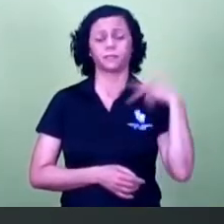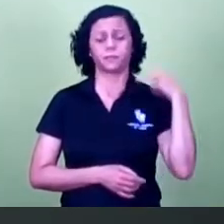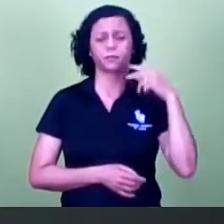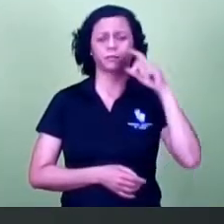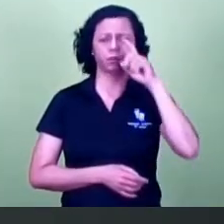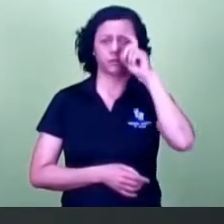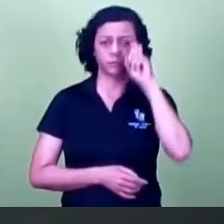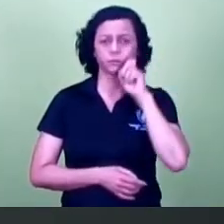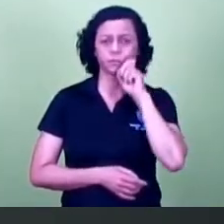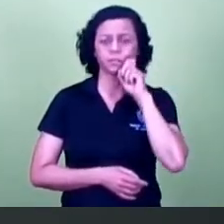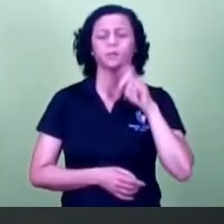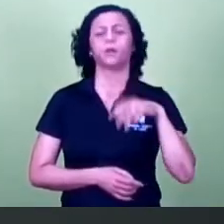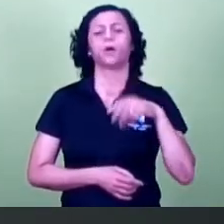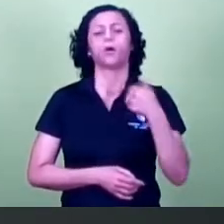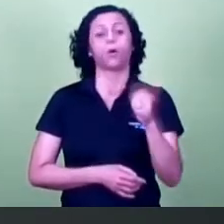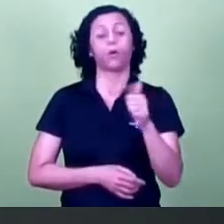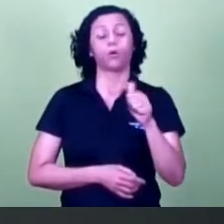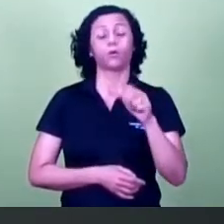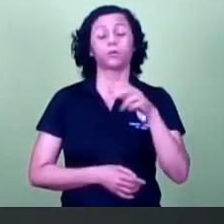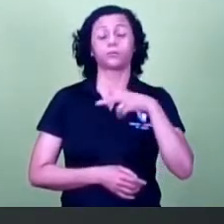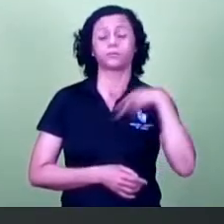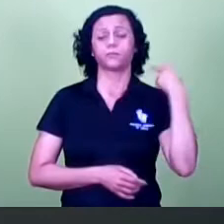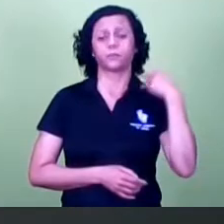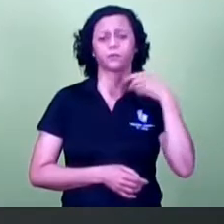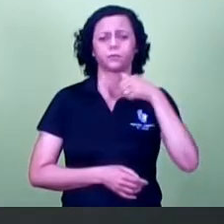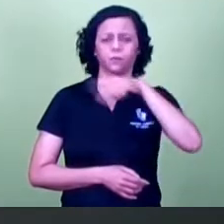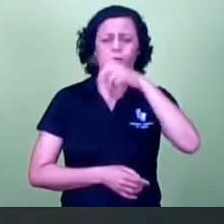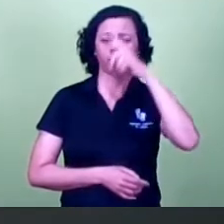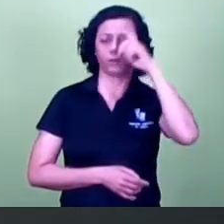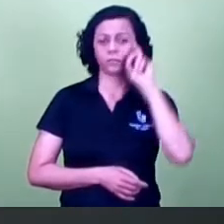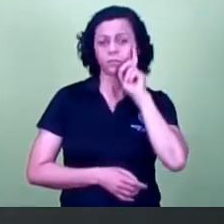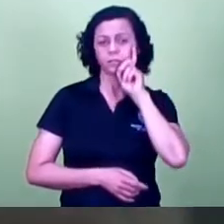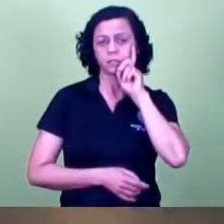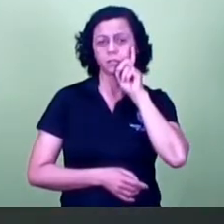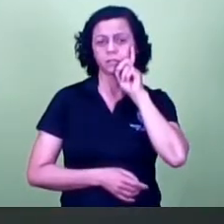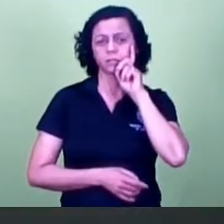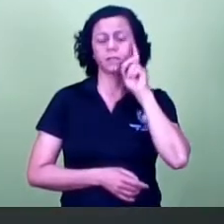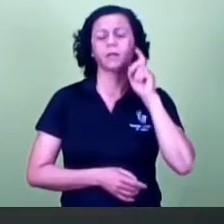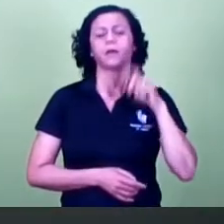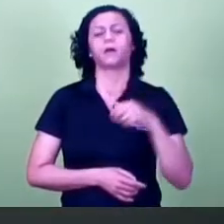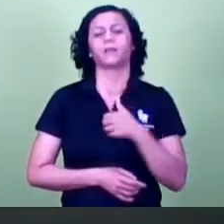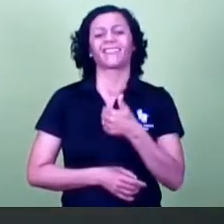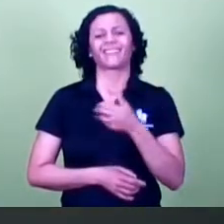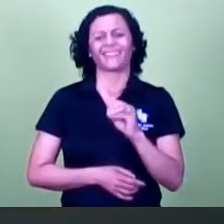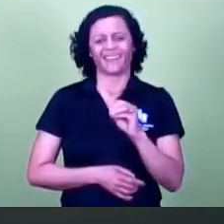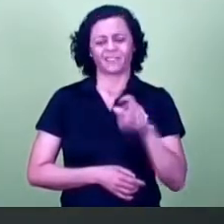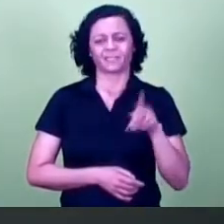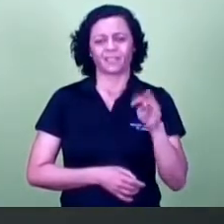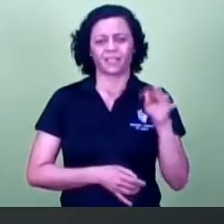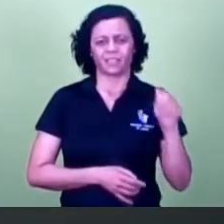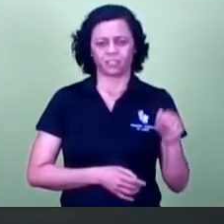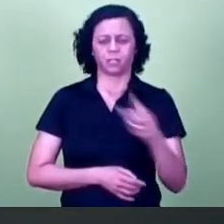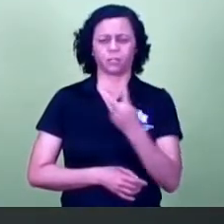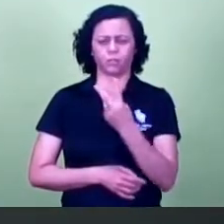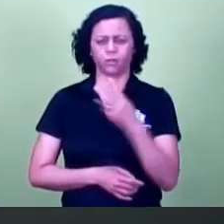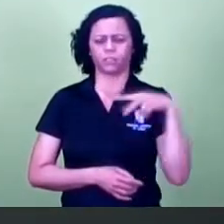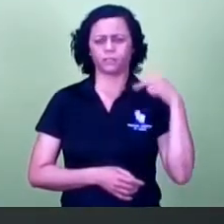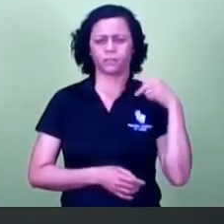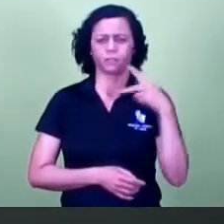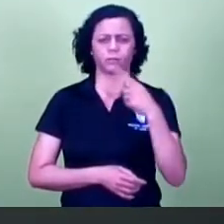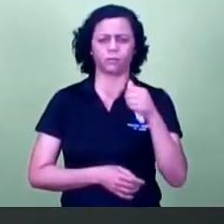Juracicei, 10 vereador Acatia Franco, 2 vereador Pardal, 1 vereador Marlon Siqueira,